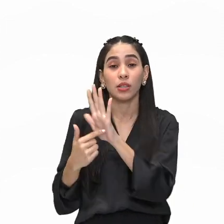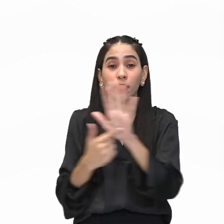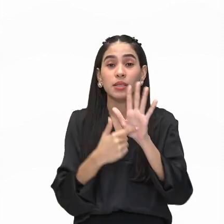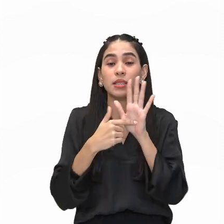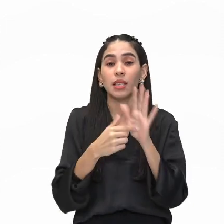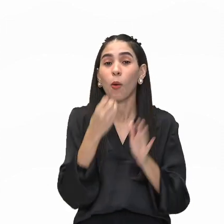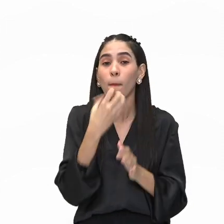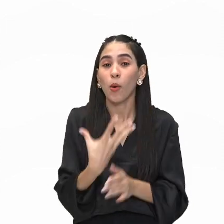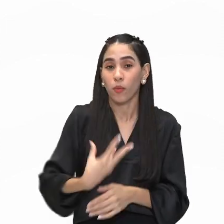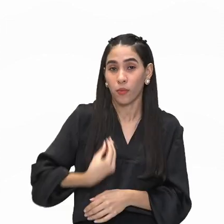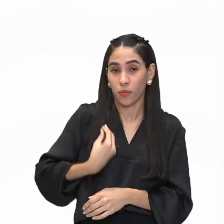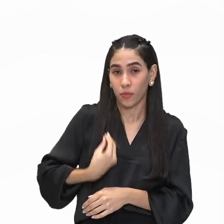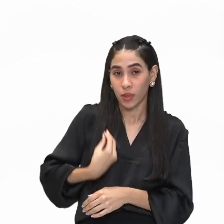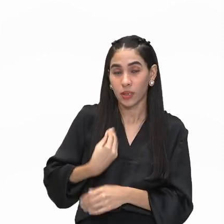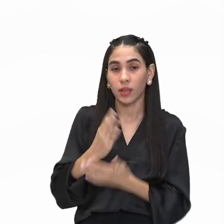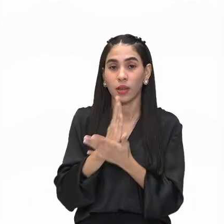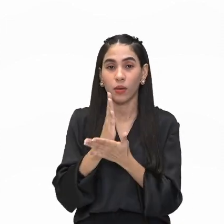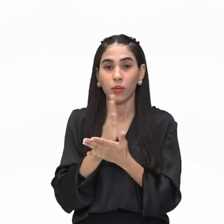Alguns, por exemplo,